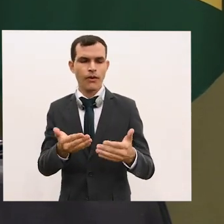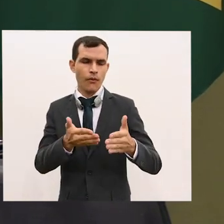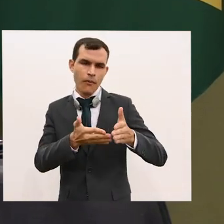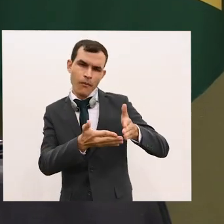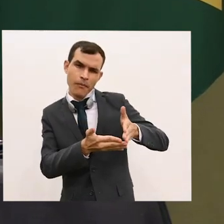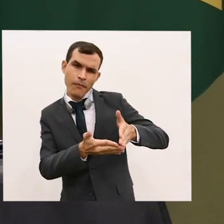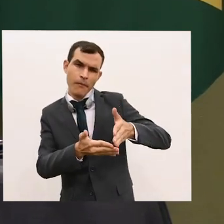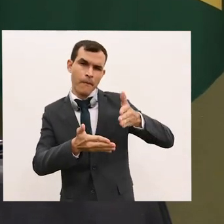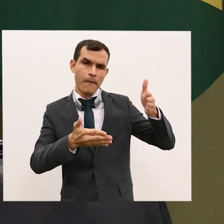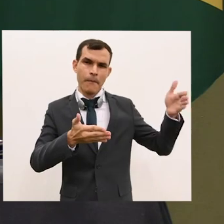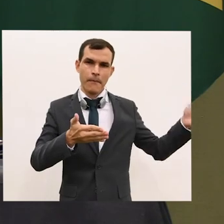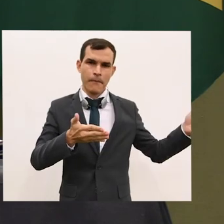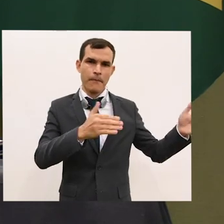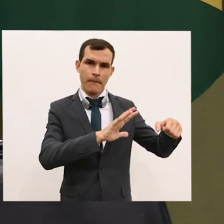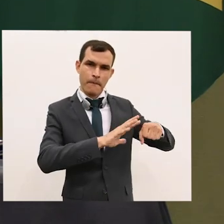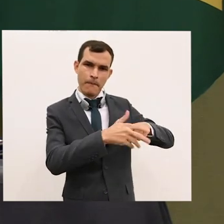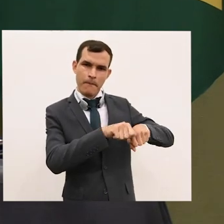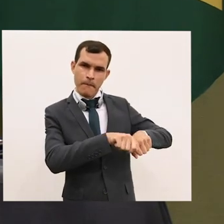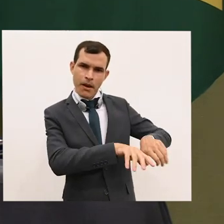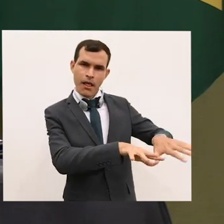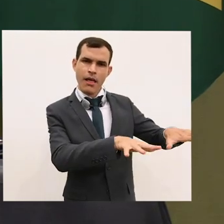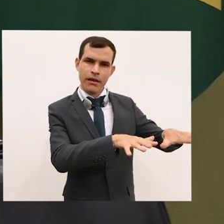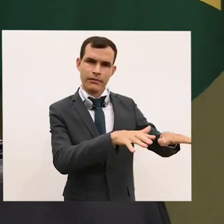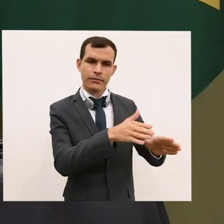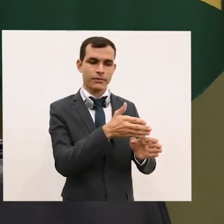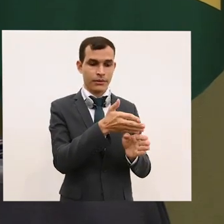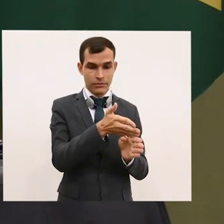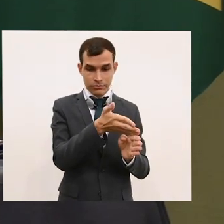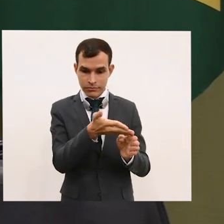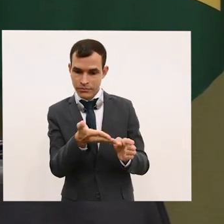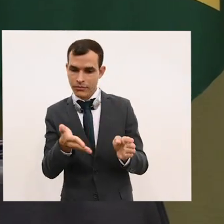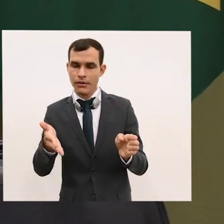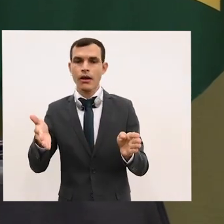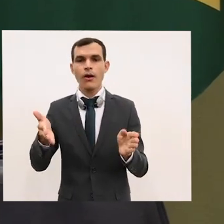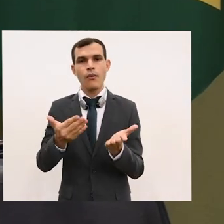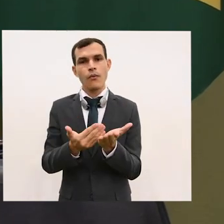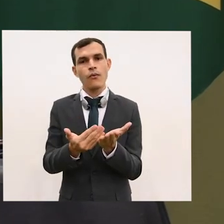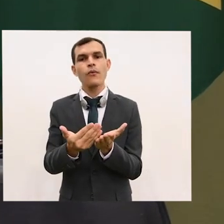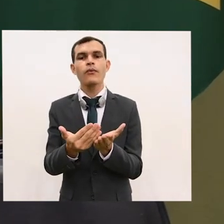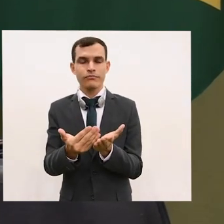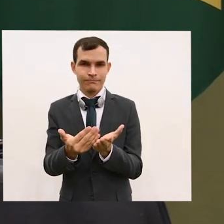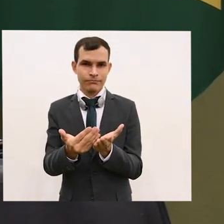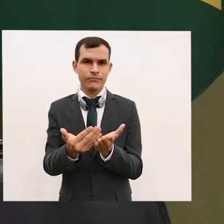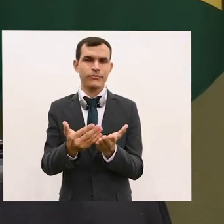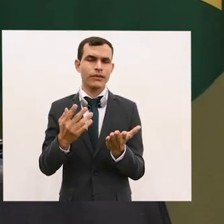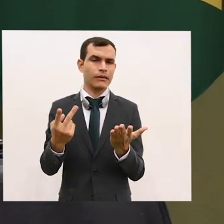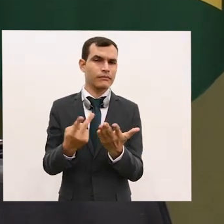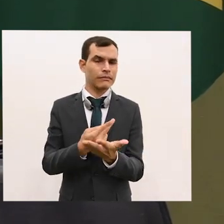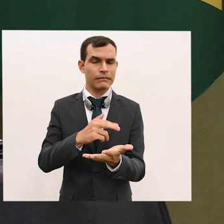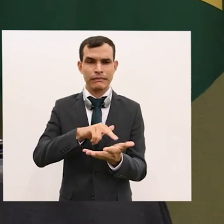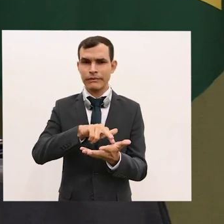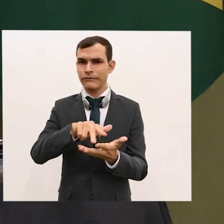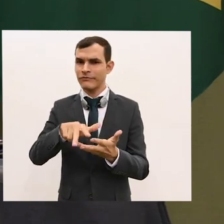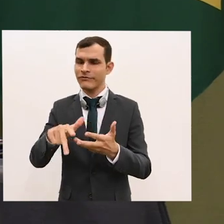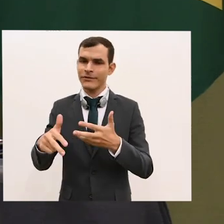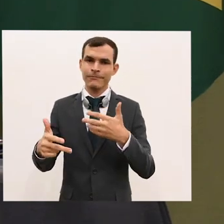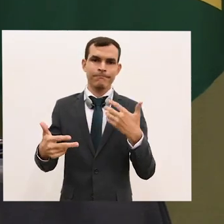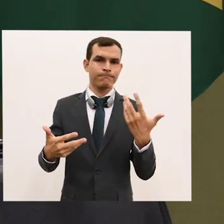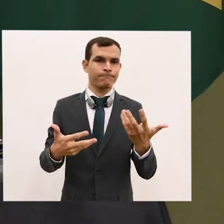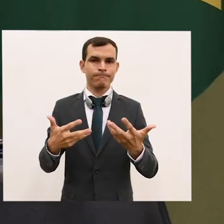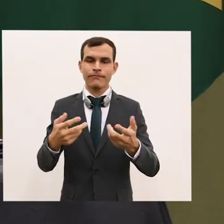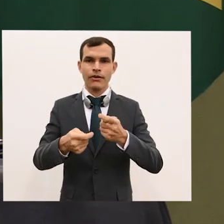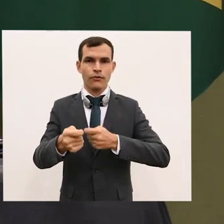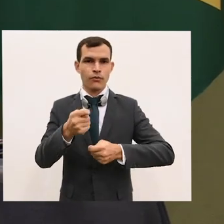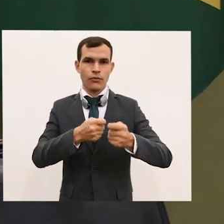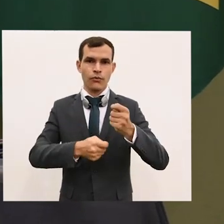desafiada agora pelas consequências econômicas do grave conflito na Ucrânia. E é sob